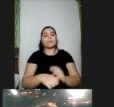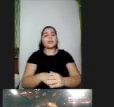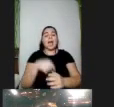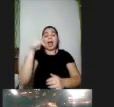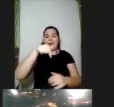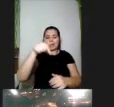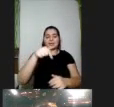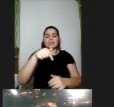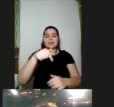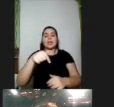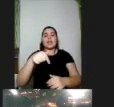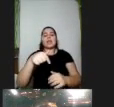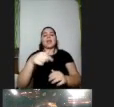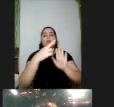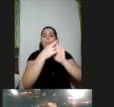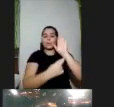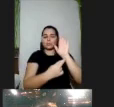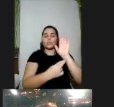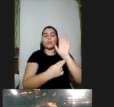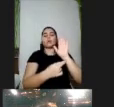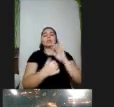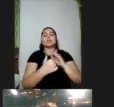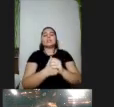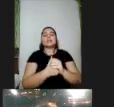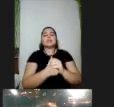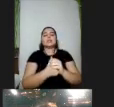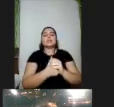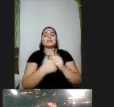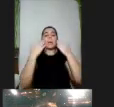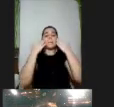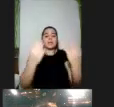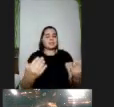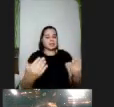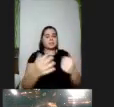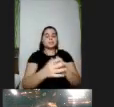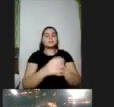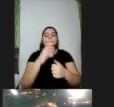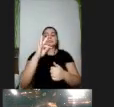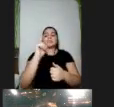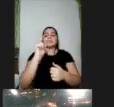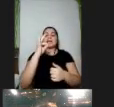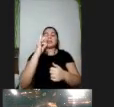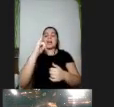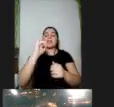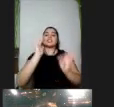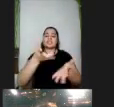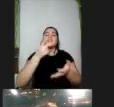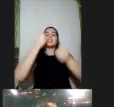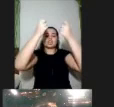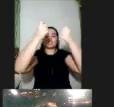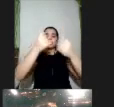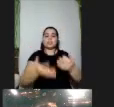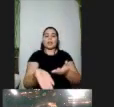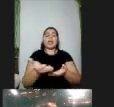manual que a Pathy vai falar que eu falei na última slide da apresentação a Pathy vai falar no nosso próximo encontro que é sobre a fácil